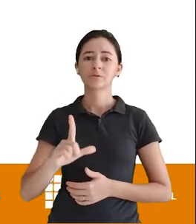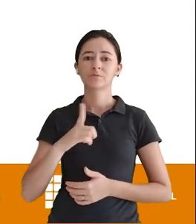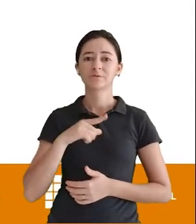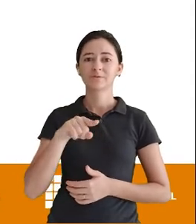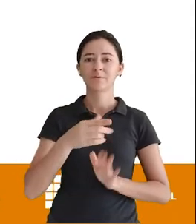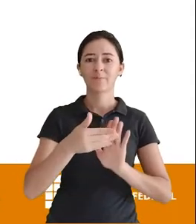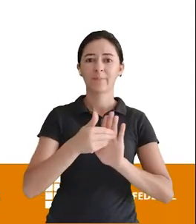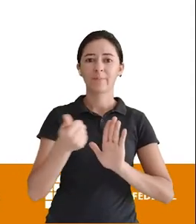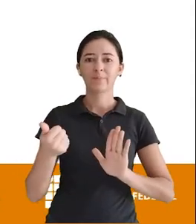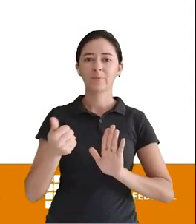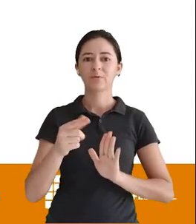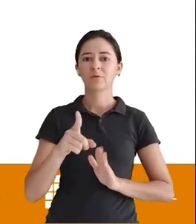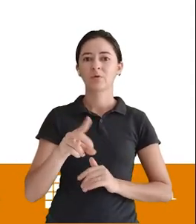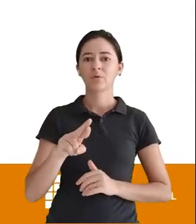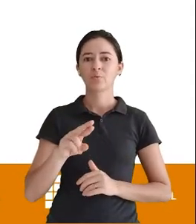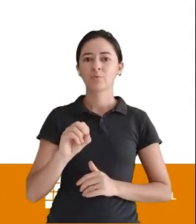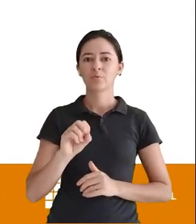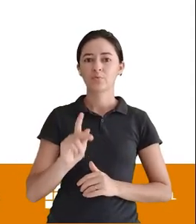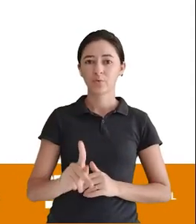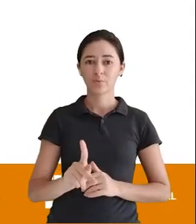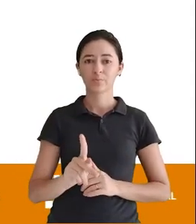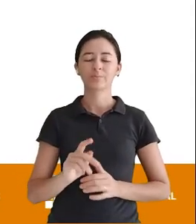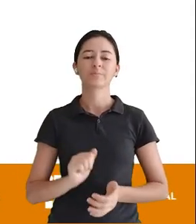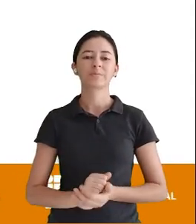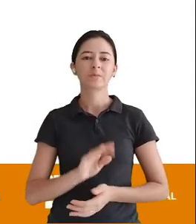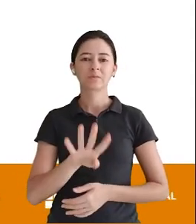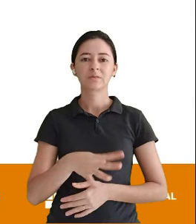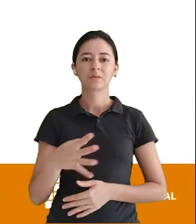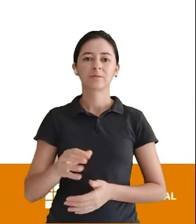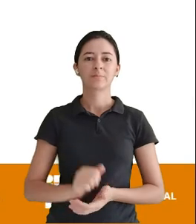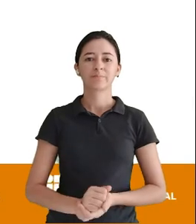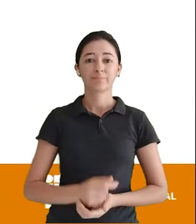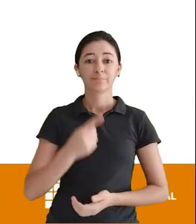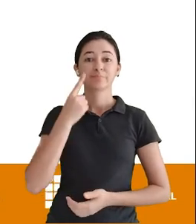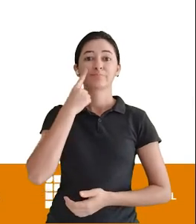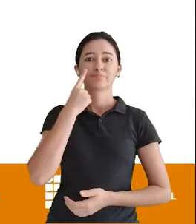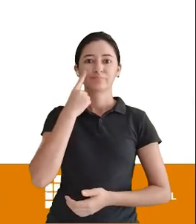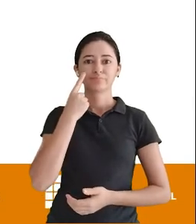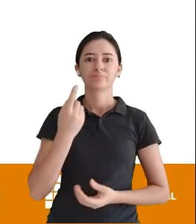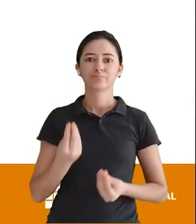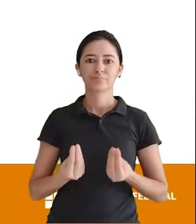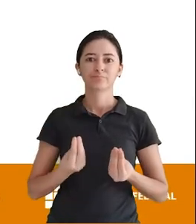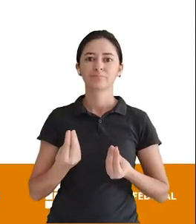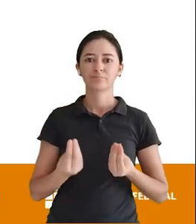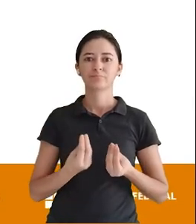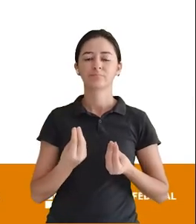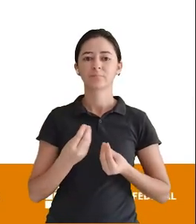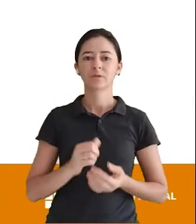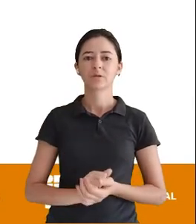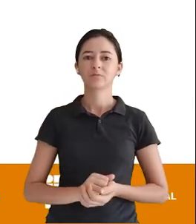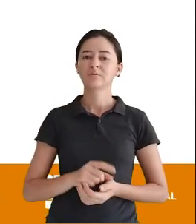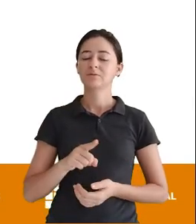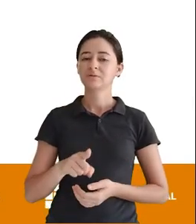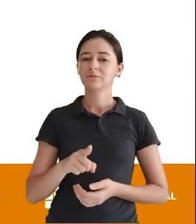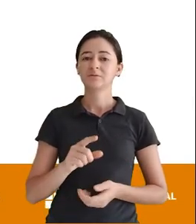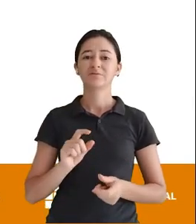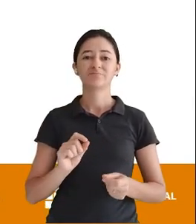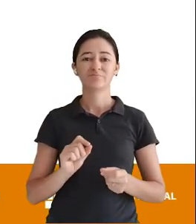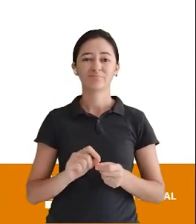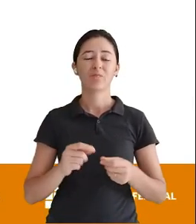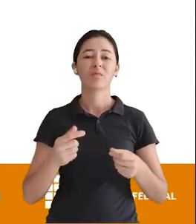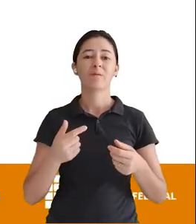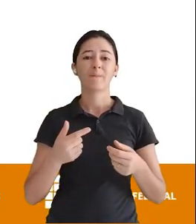cliente No sistema Do Banco do Brasil Olha A P Né? O palavrão Que você vai